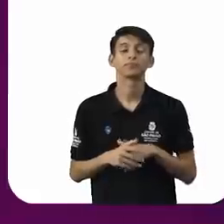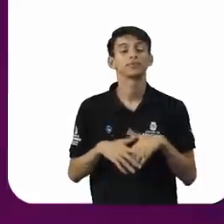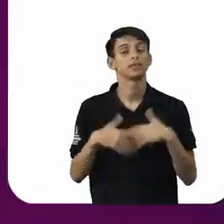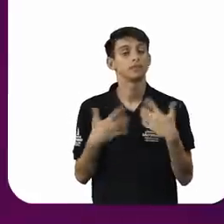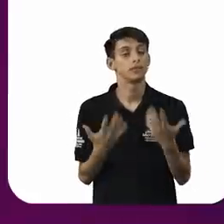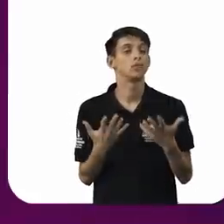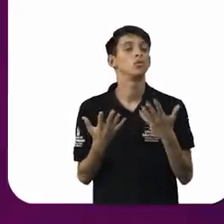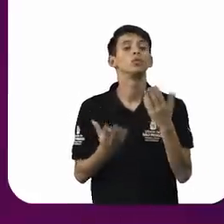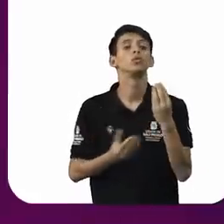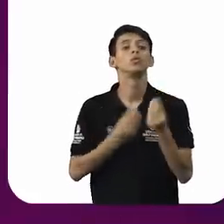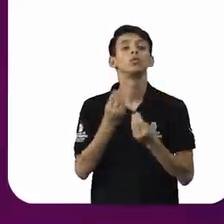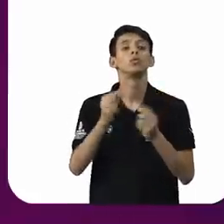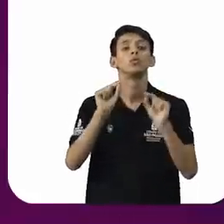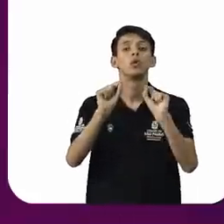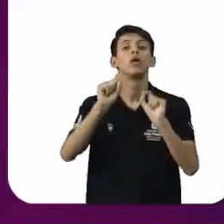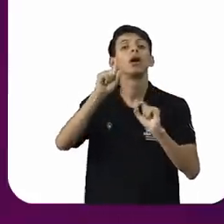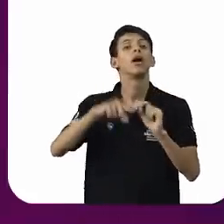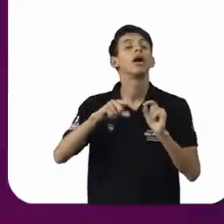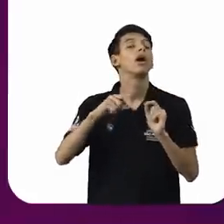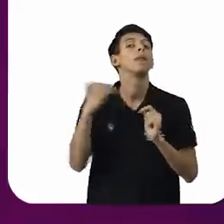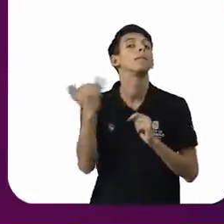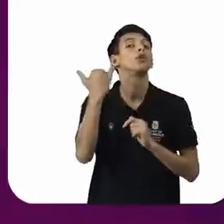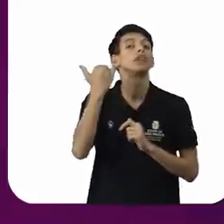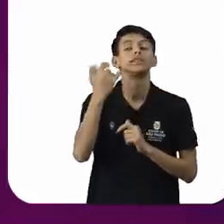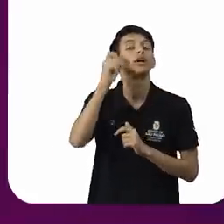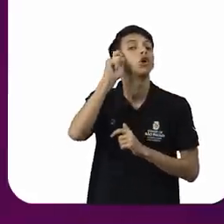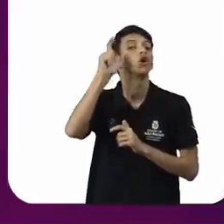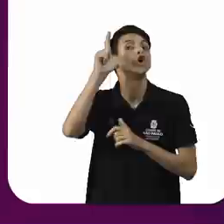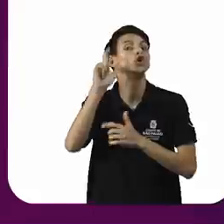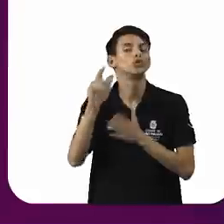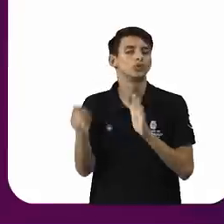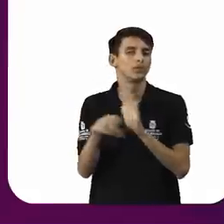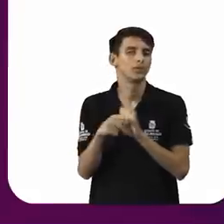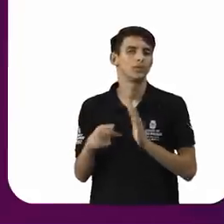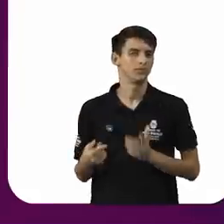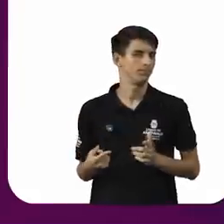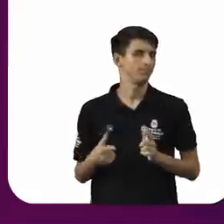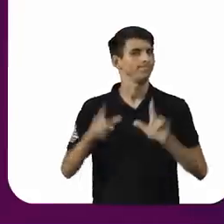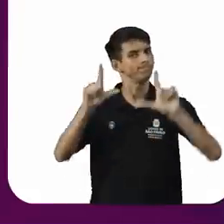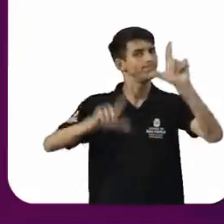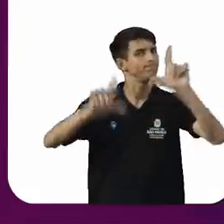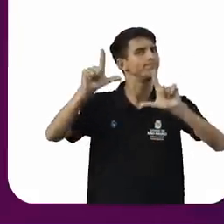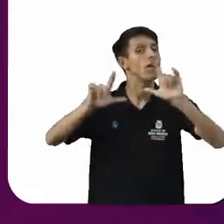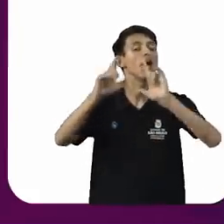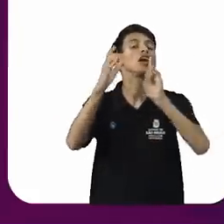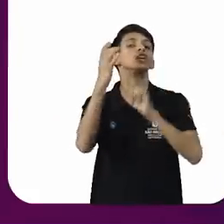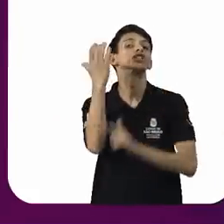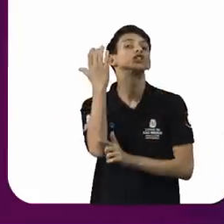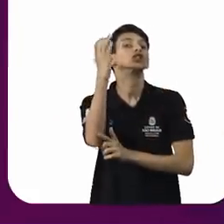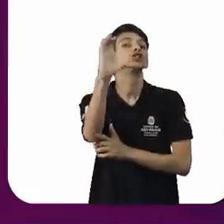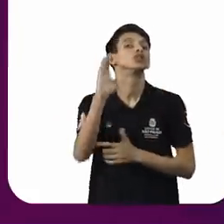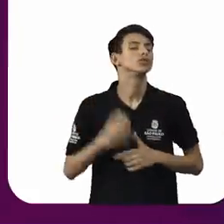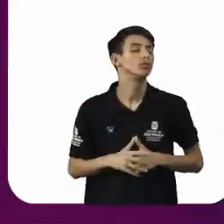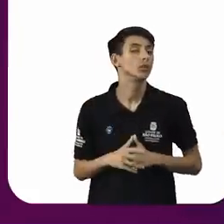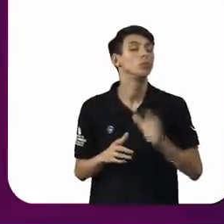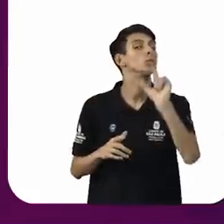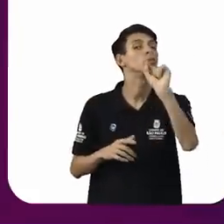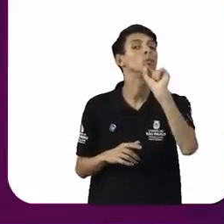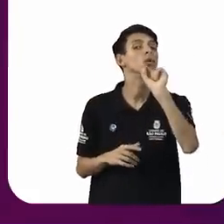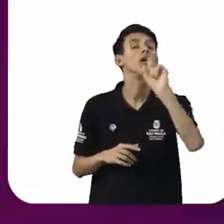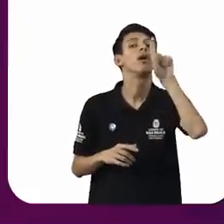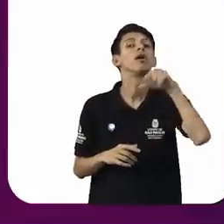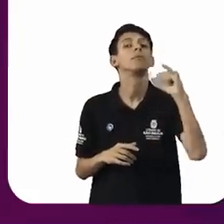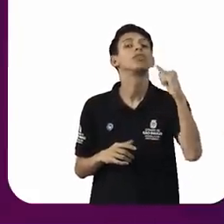Então, qual é papel da indústria cultural? Qual é papel dos meios de comunicação social? Qual é o papel da